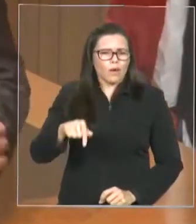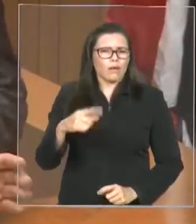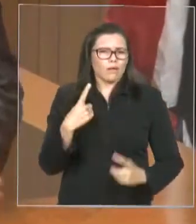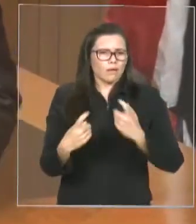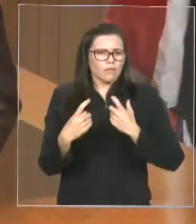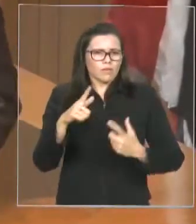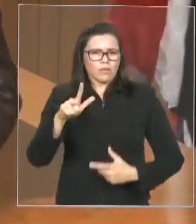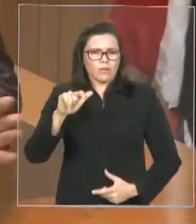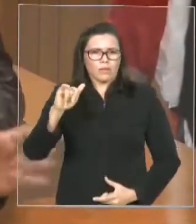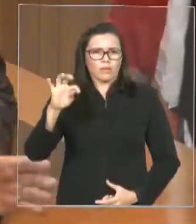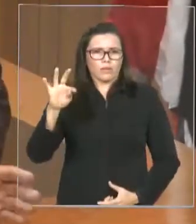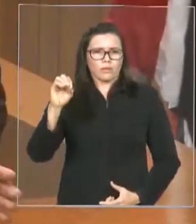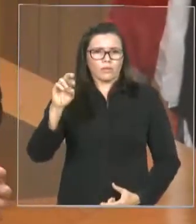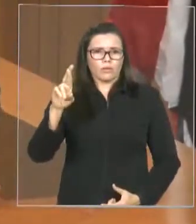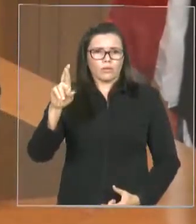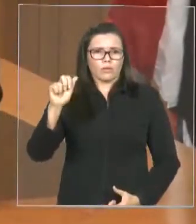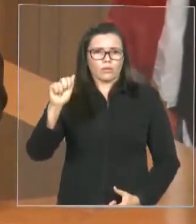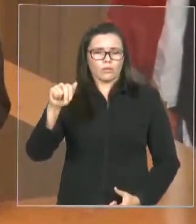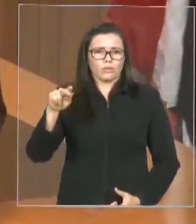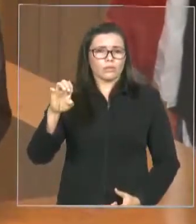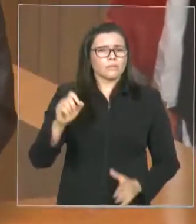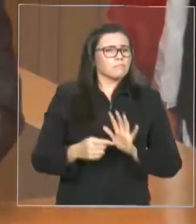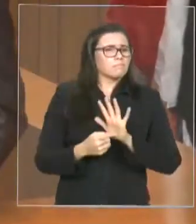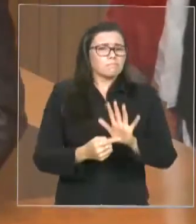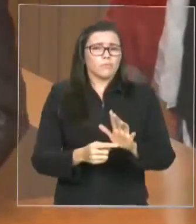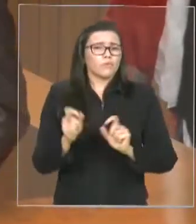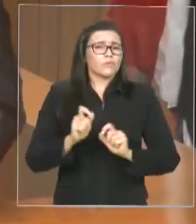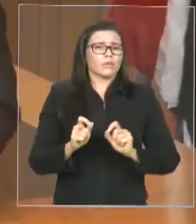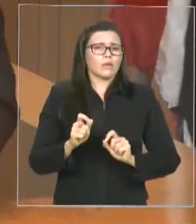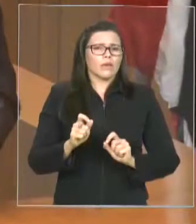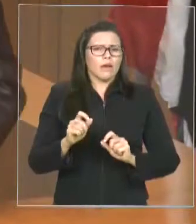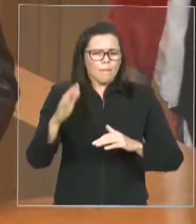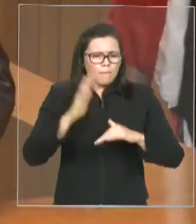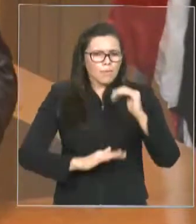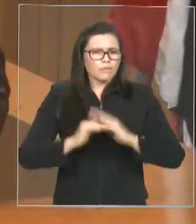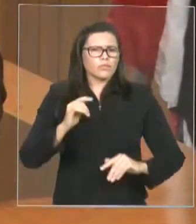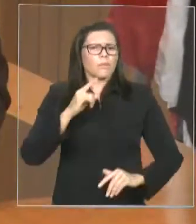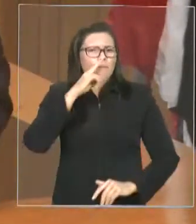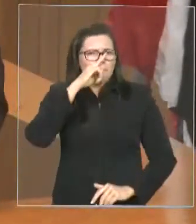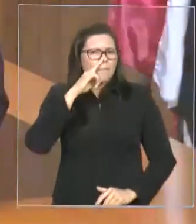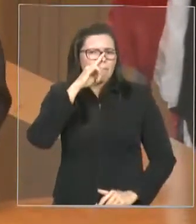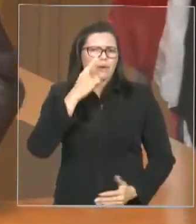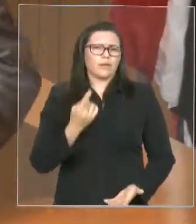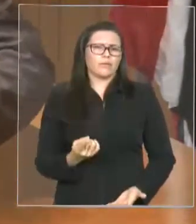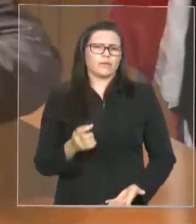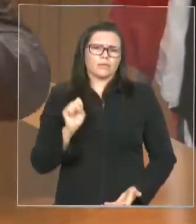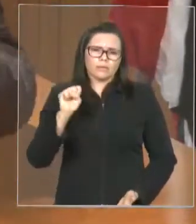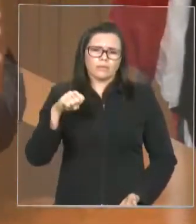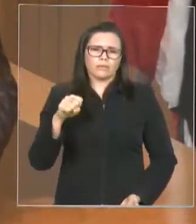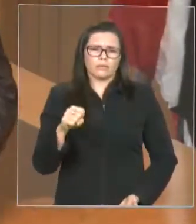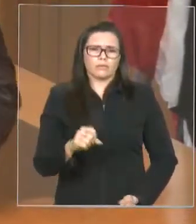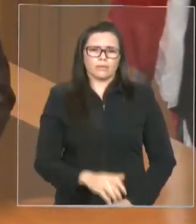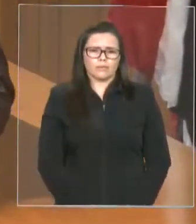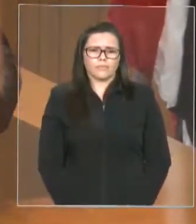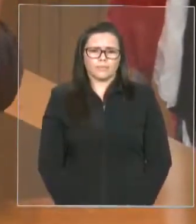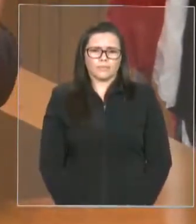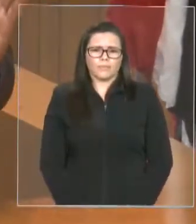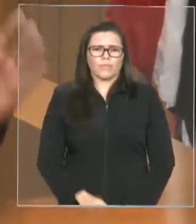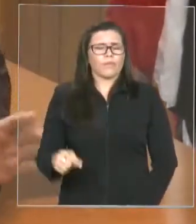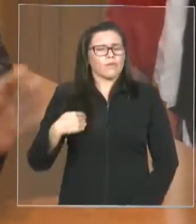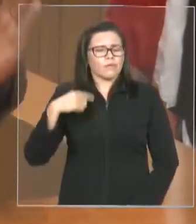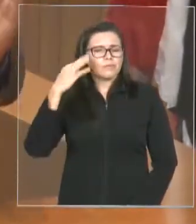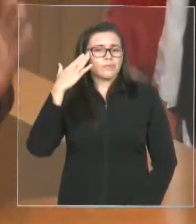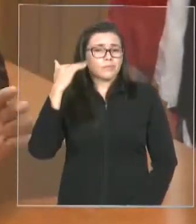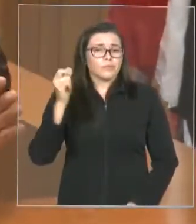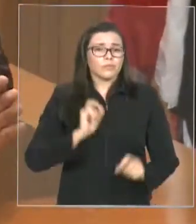E o secretário Sérgio Murilo me informou agora há pouco que a secretaria já está também com o seu corpo jurídico tentando buscar uma saída, porque existe